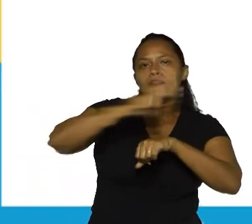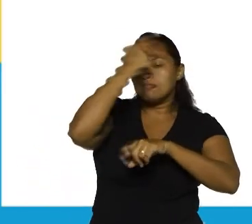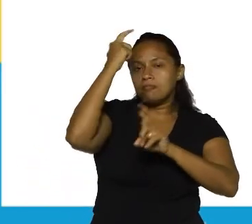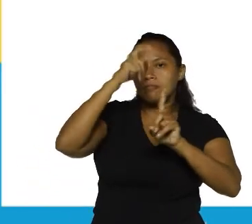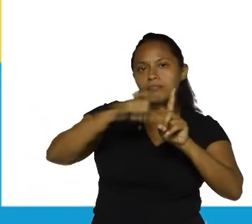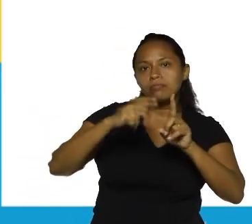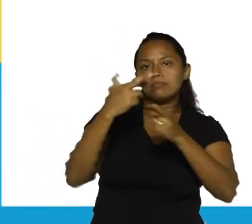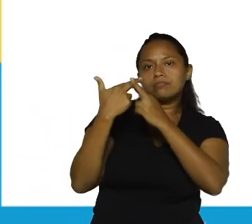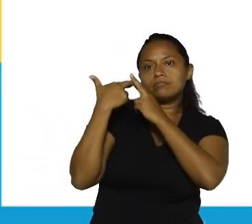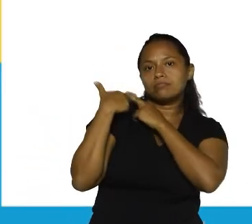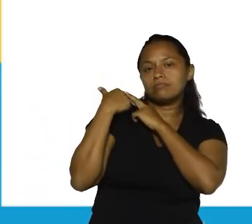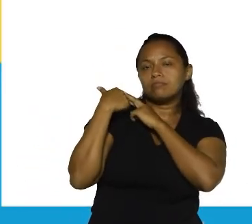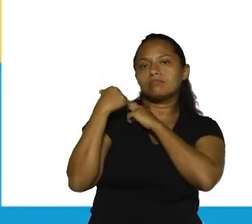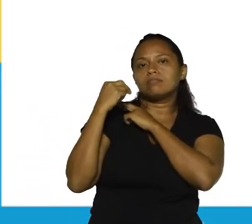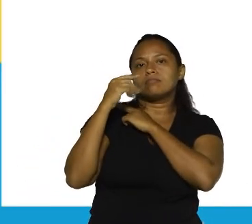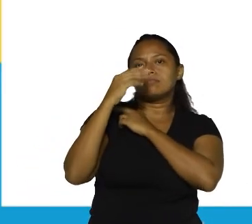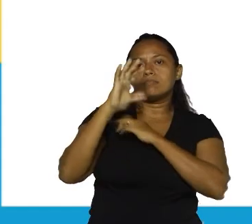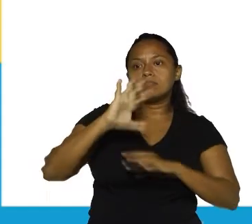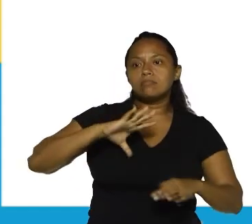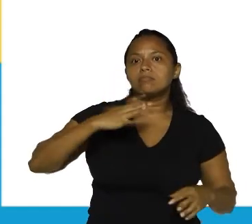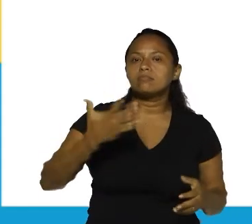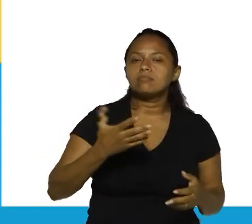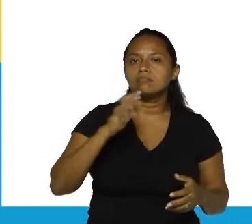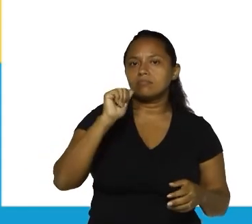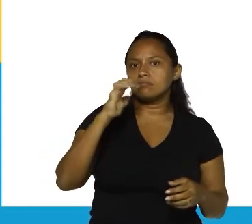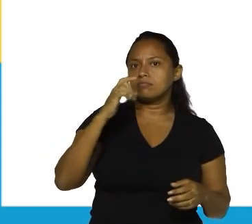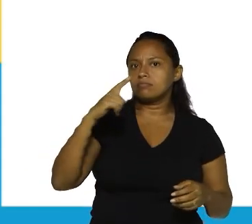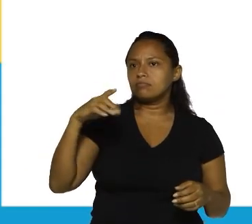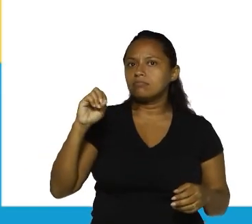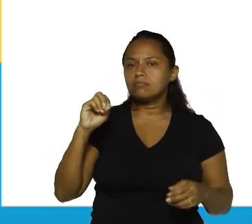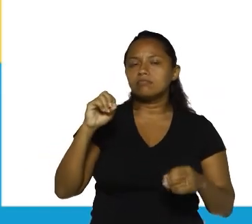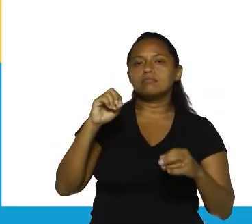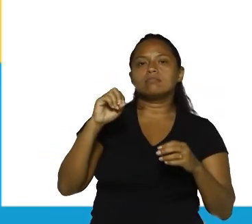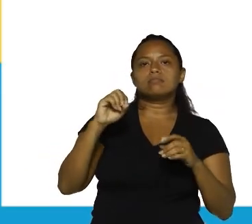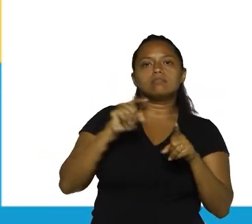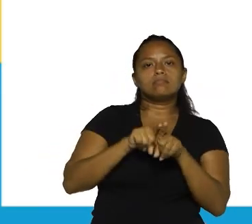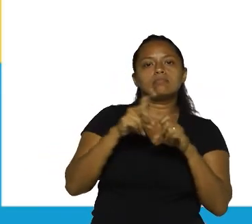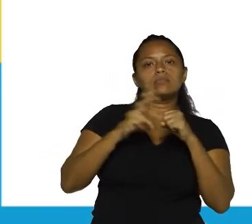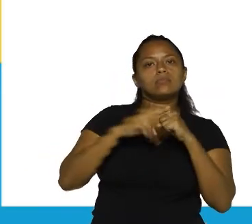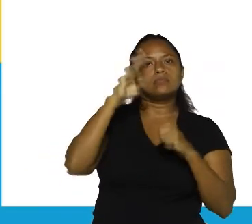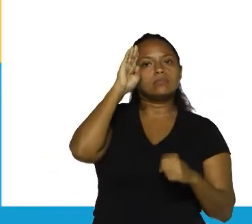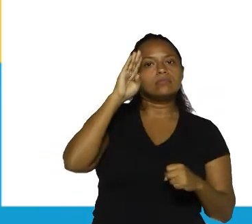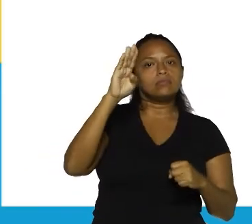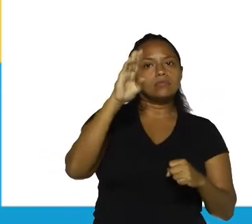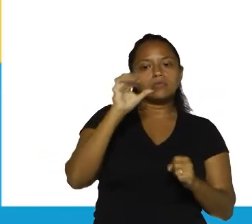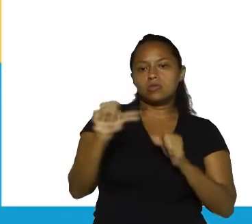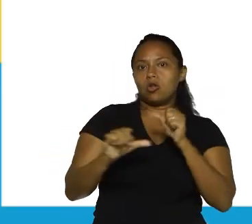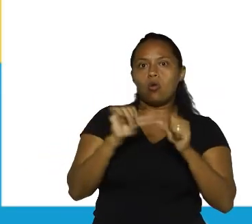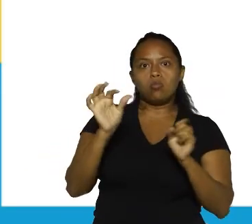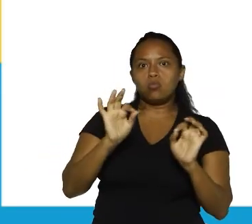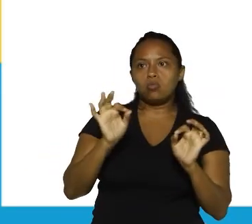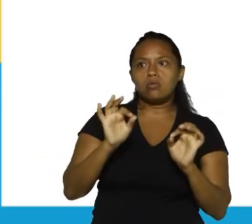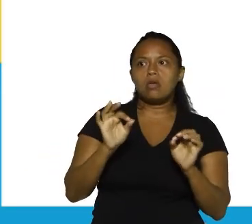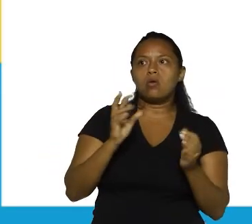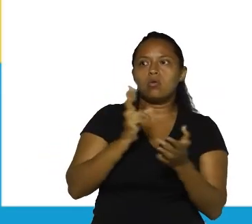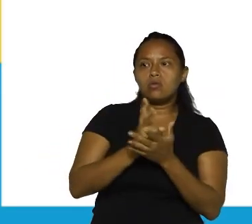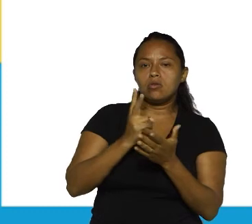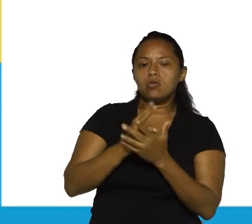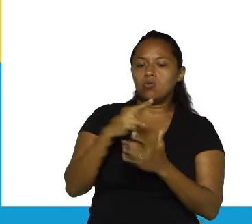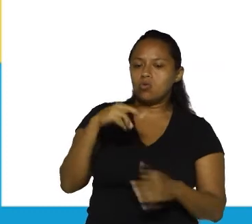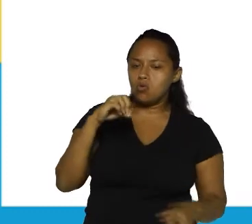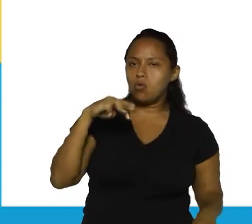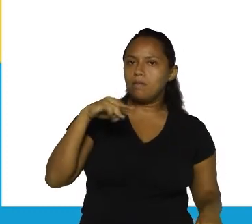responsável por aquela ação, se for uma ação. E o verbo principal não muda de forma, ele fica em uma das formas